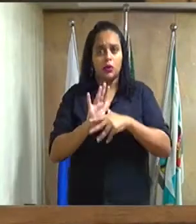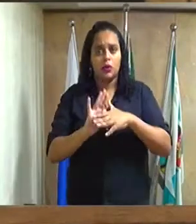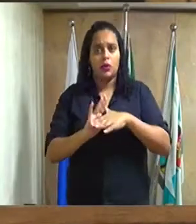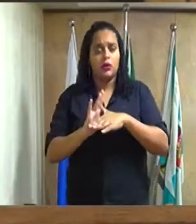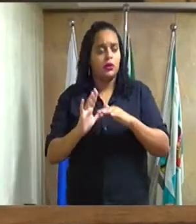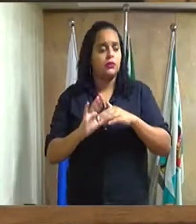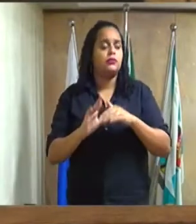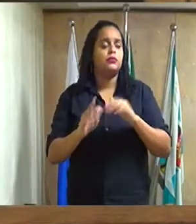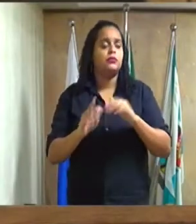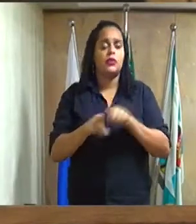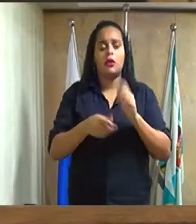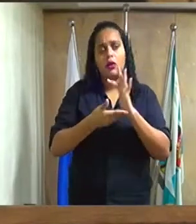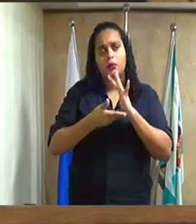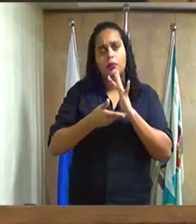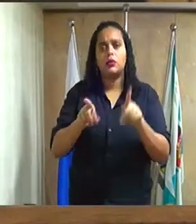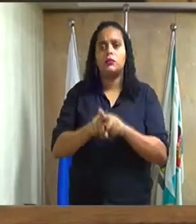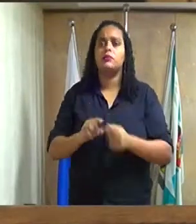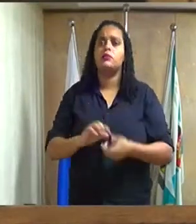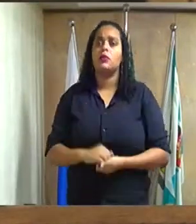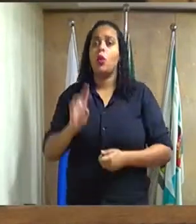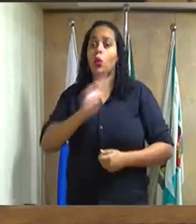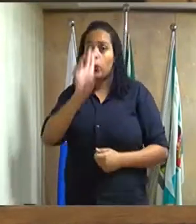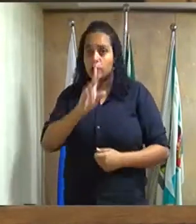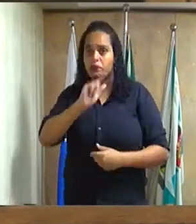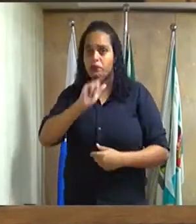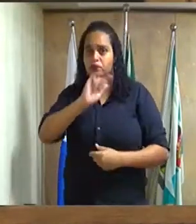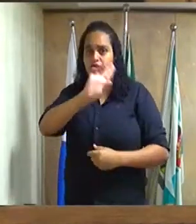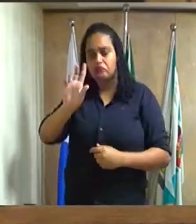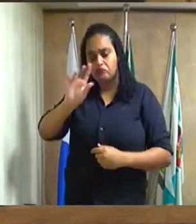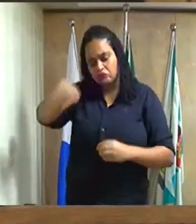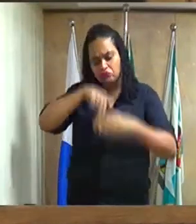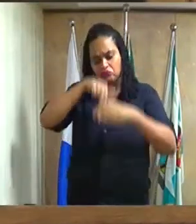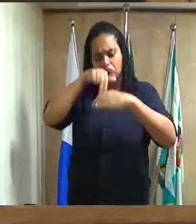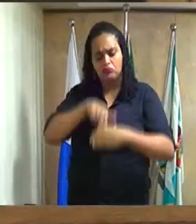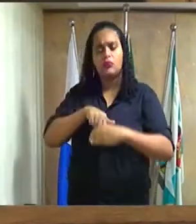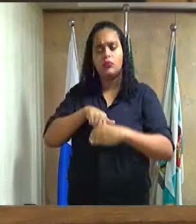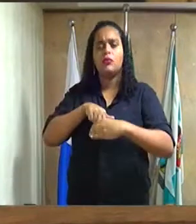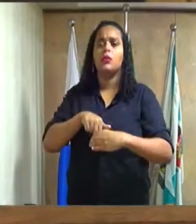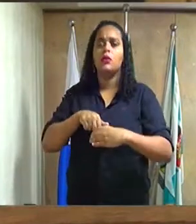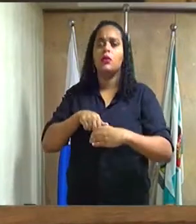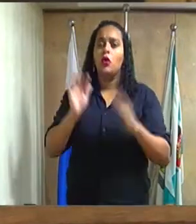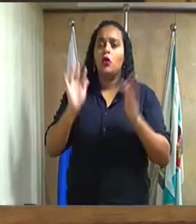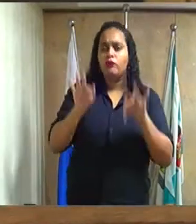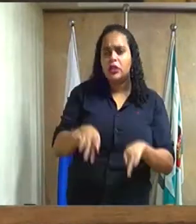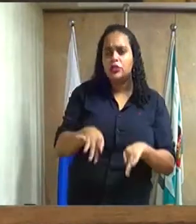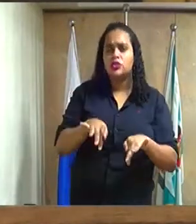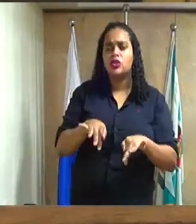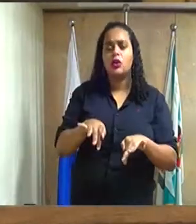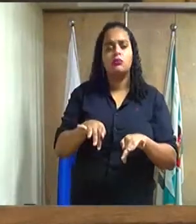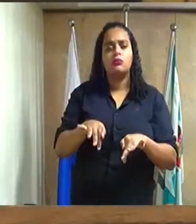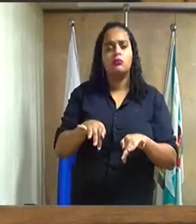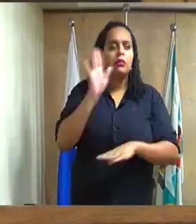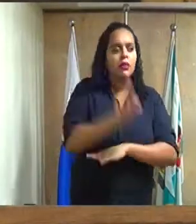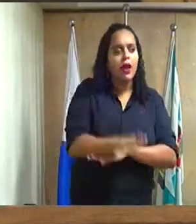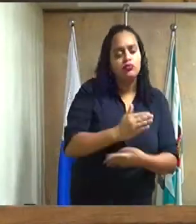Presidente, eu gostaria de fazer uso da tribuna neste fim de tarde, neste início de noite,